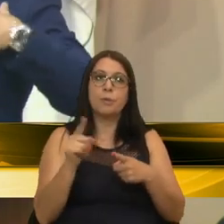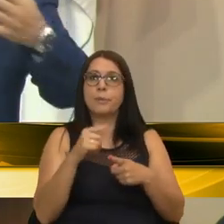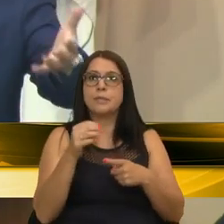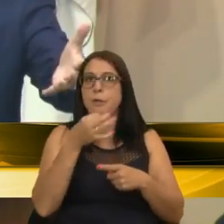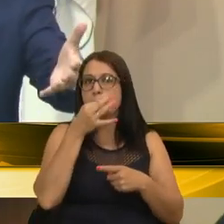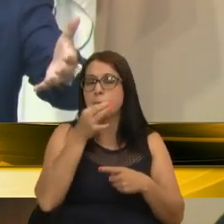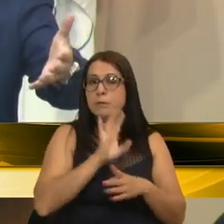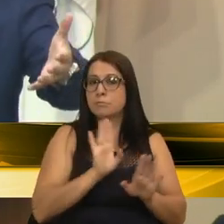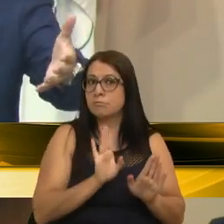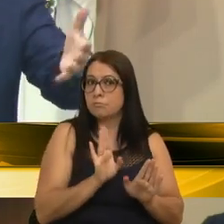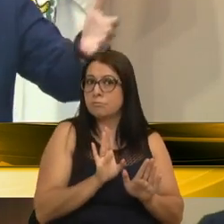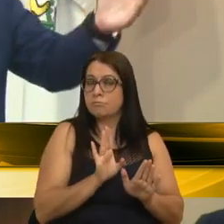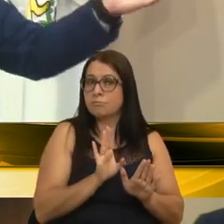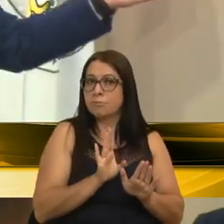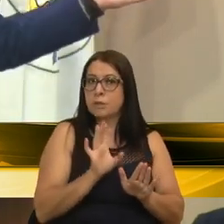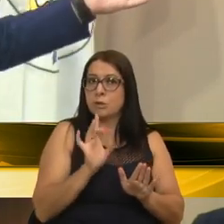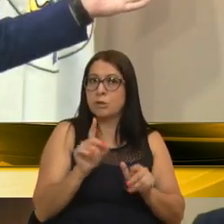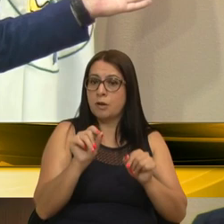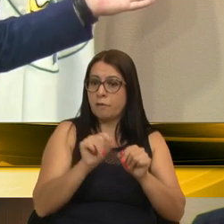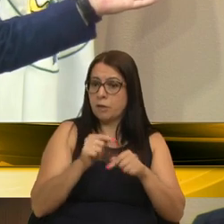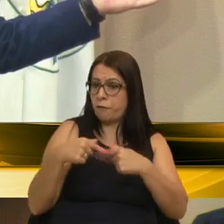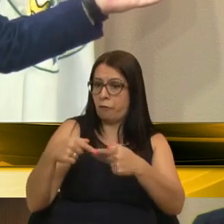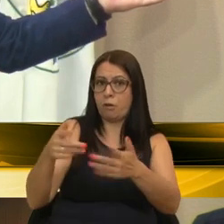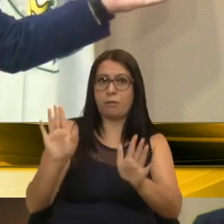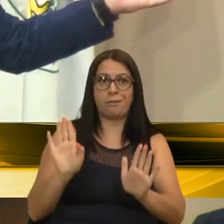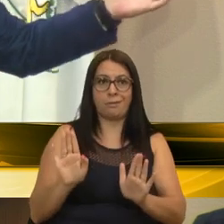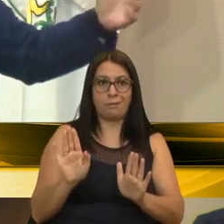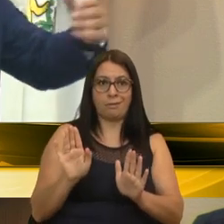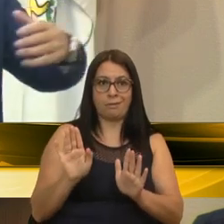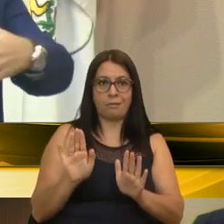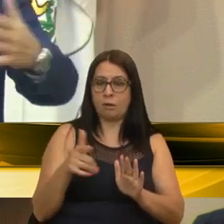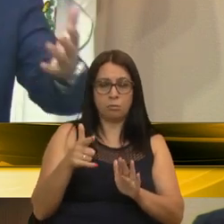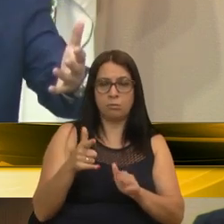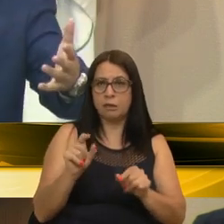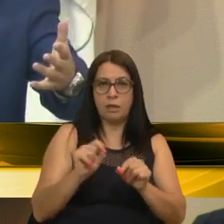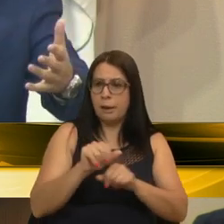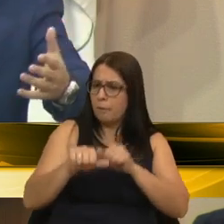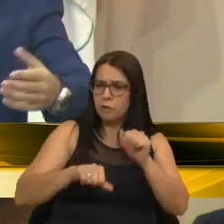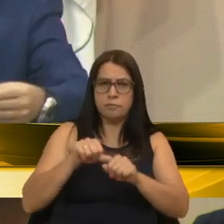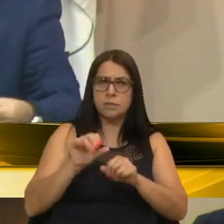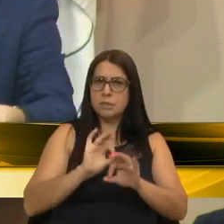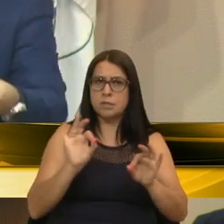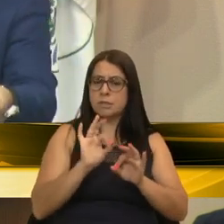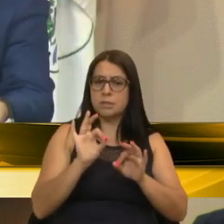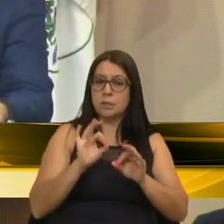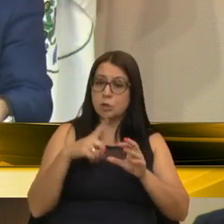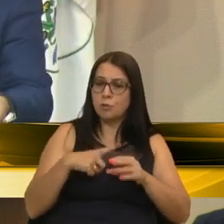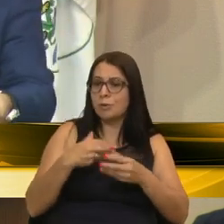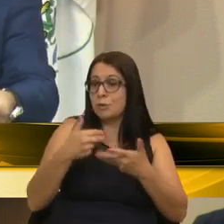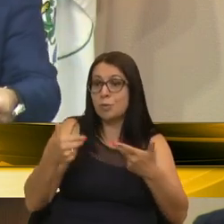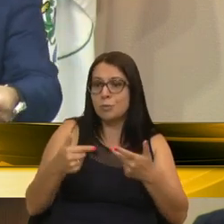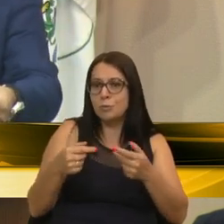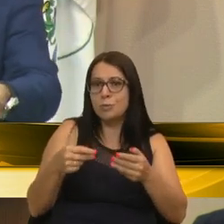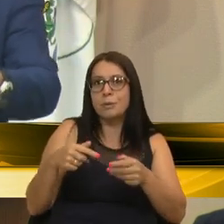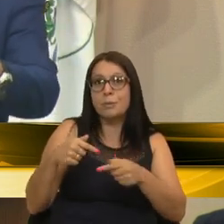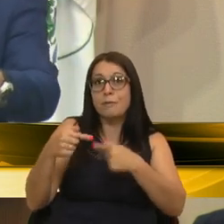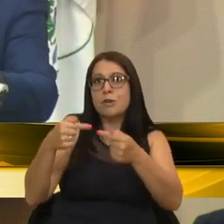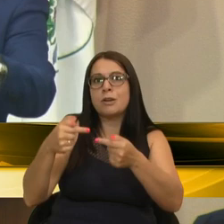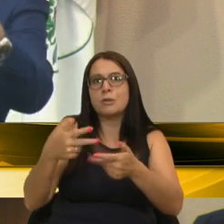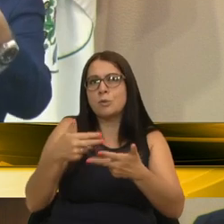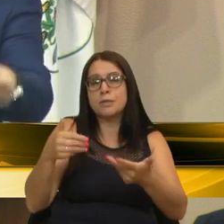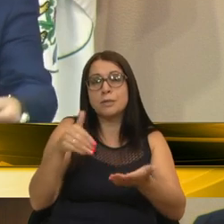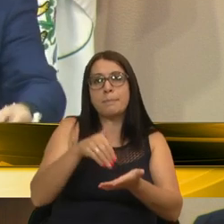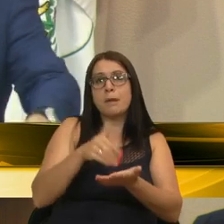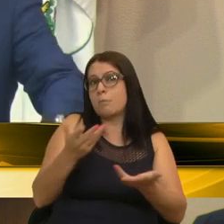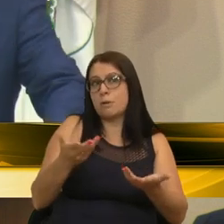de sugestão nenhuma. É só fazer funcionar. Não tem que fazer modificação nenhuma, é só dar as condições mínimas. Não pode colocar